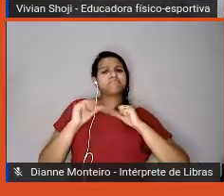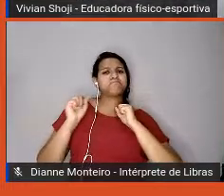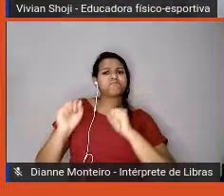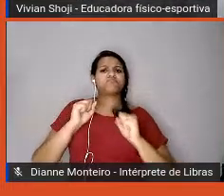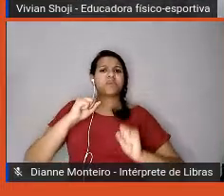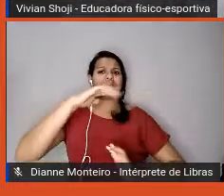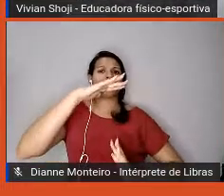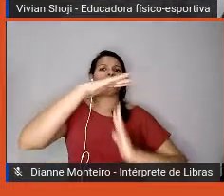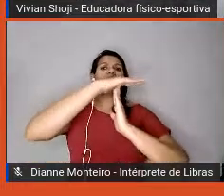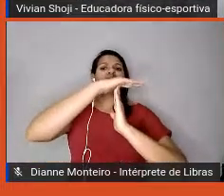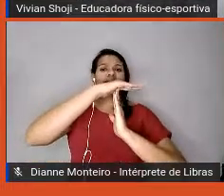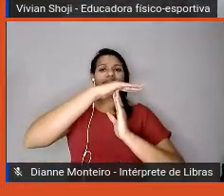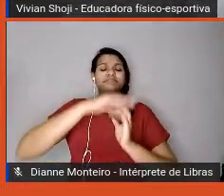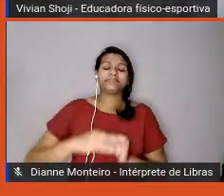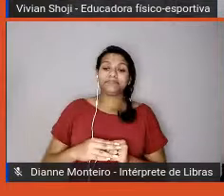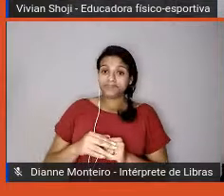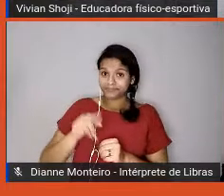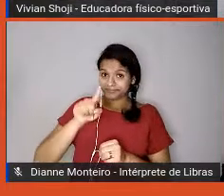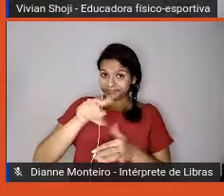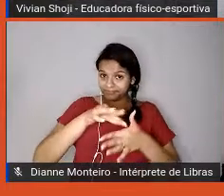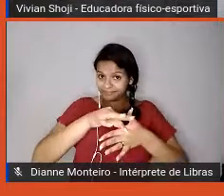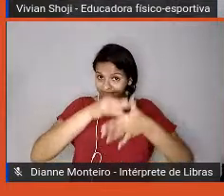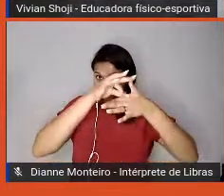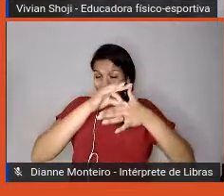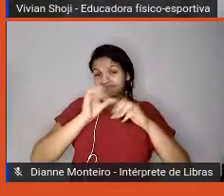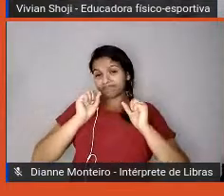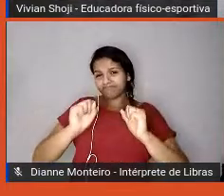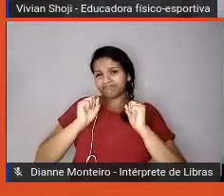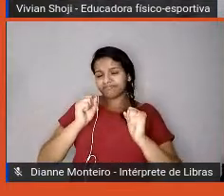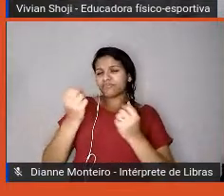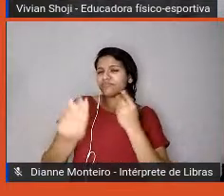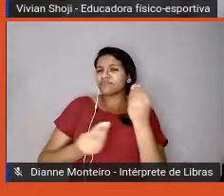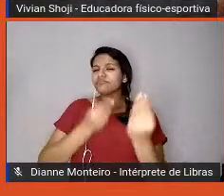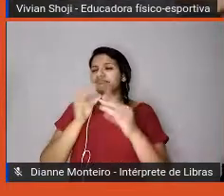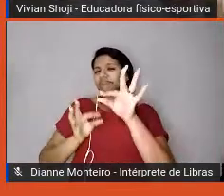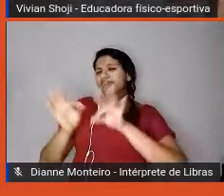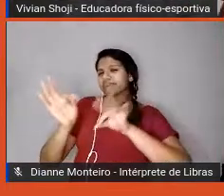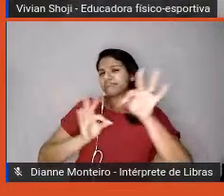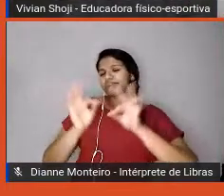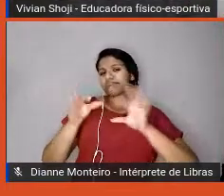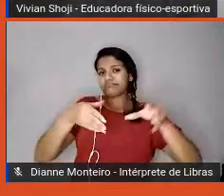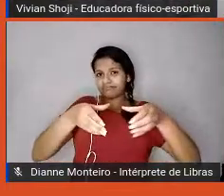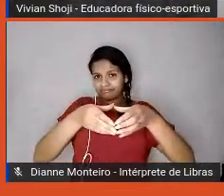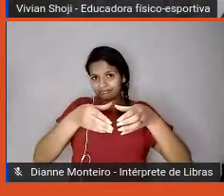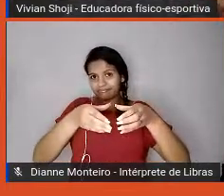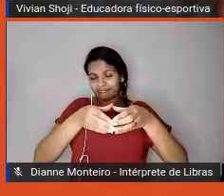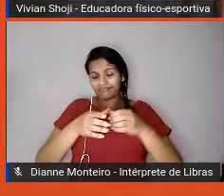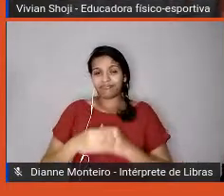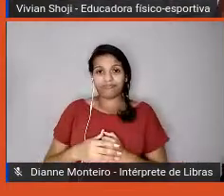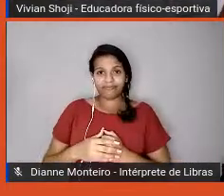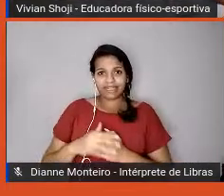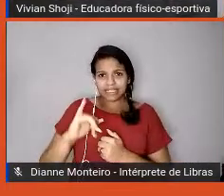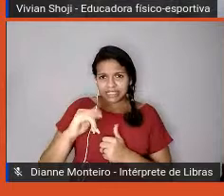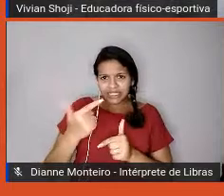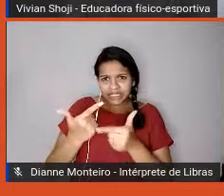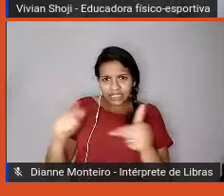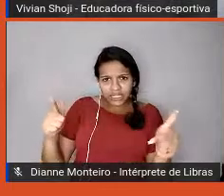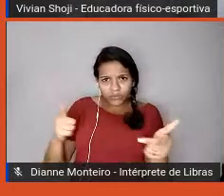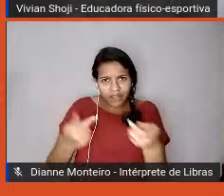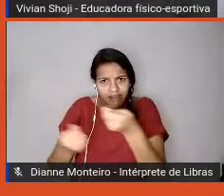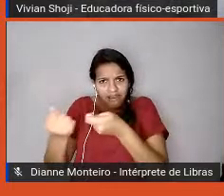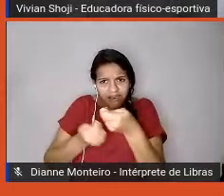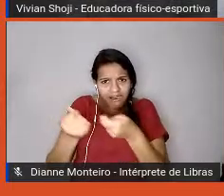líder, orquestrar nessa equipe. Se não, todos perdem, né? O